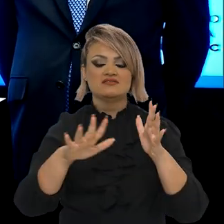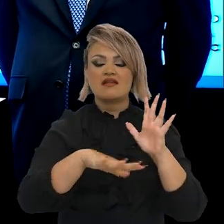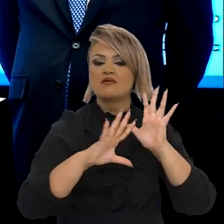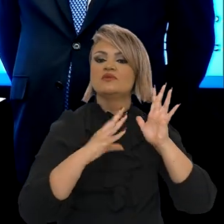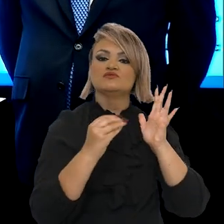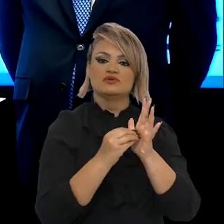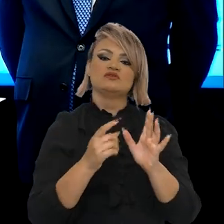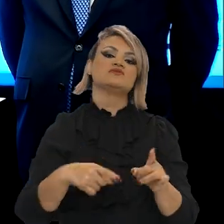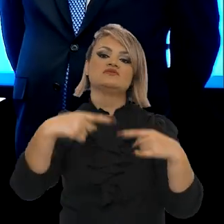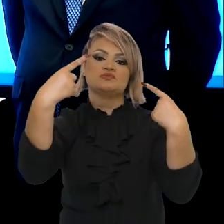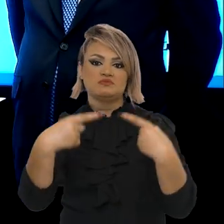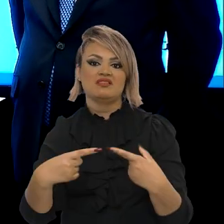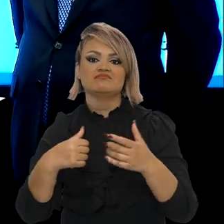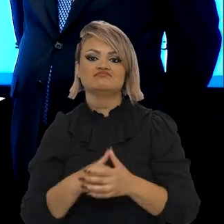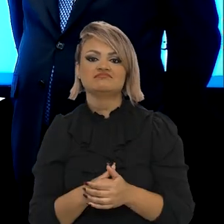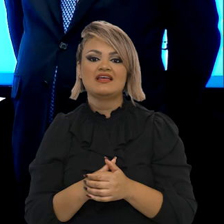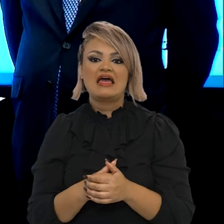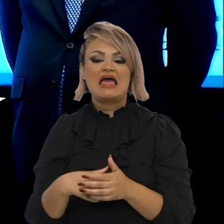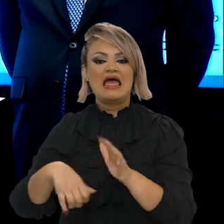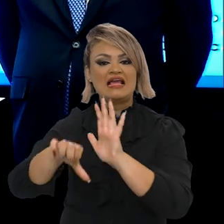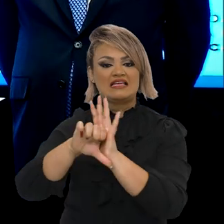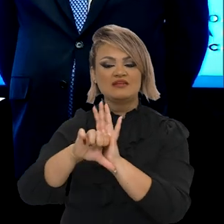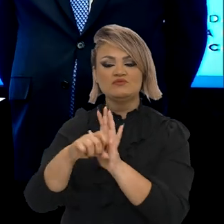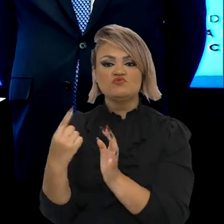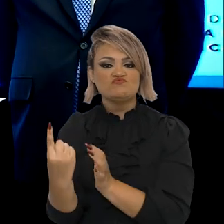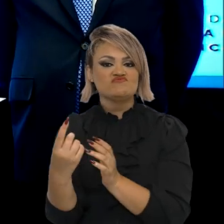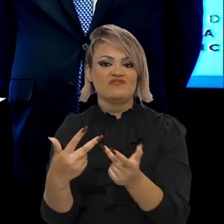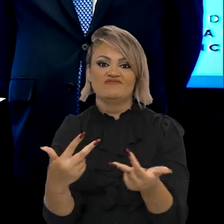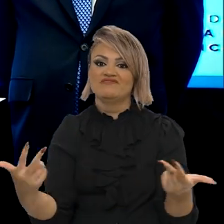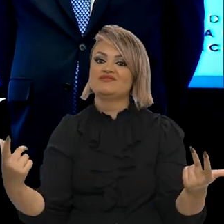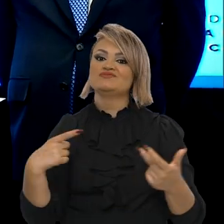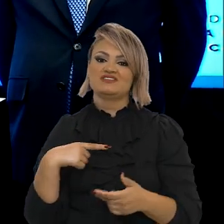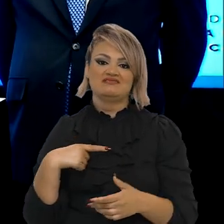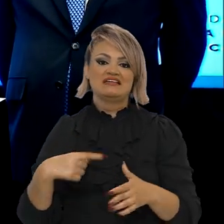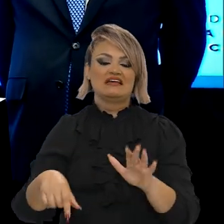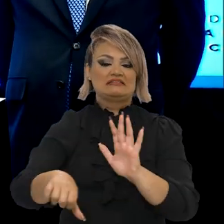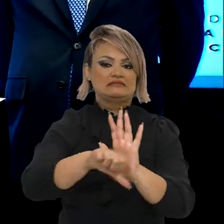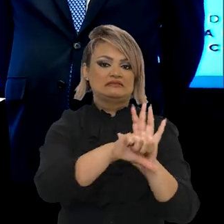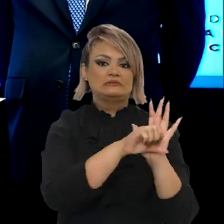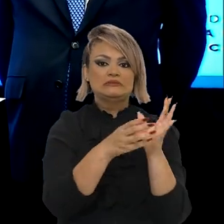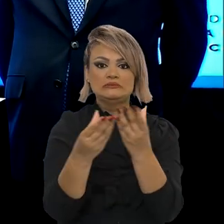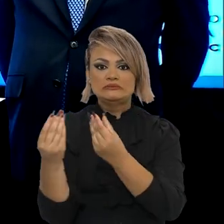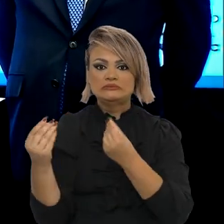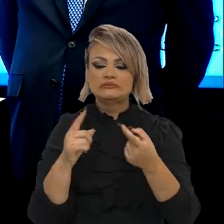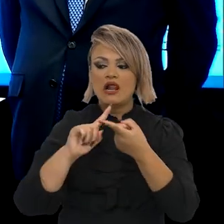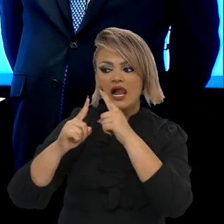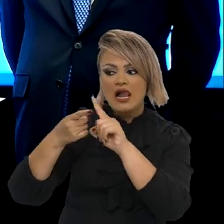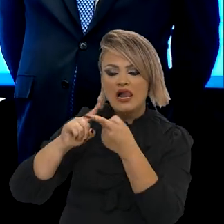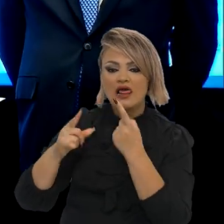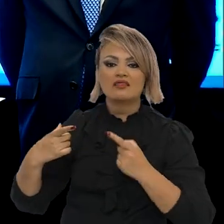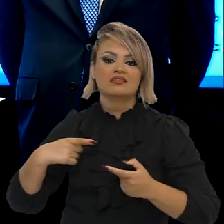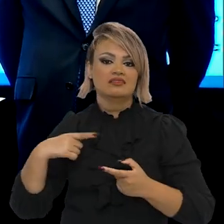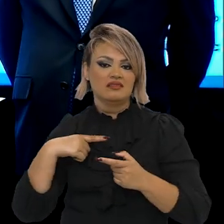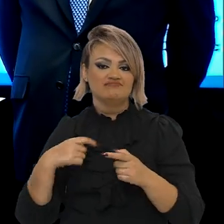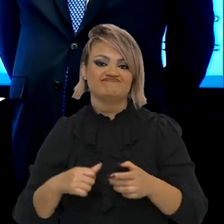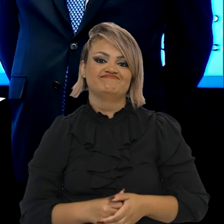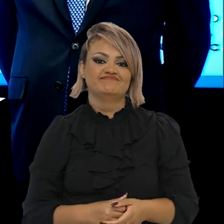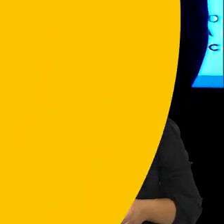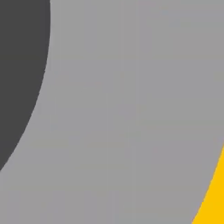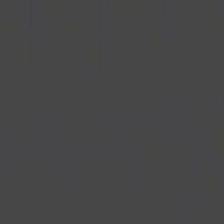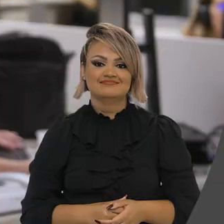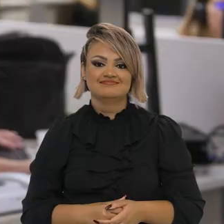Amazônia. Que não é o crime individual, é a criminalidade articulada com